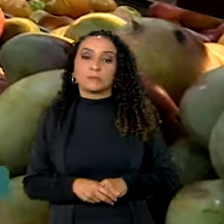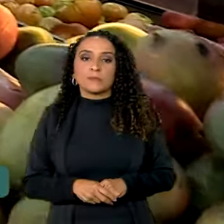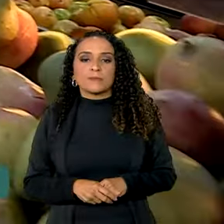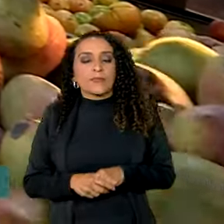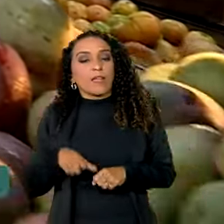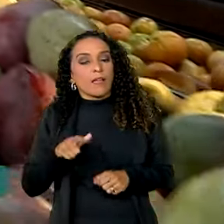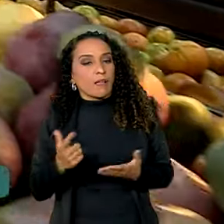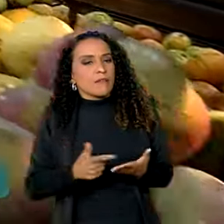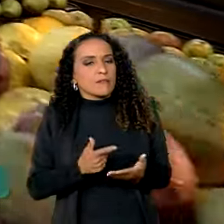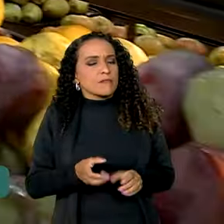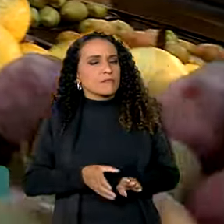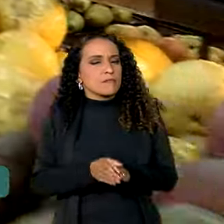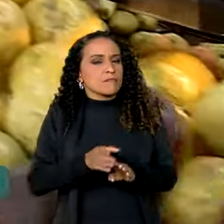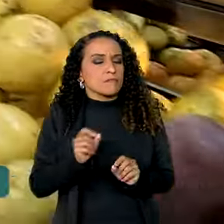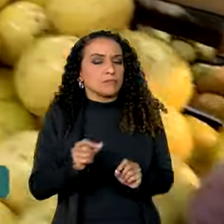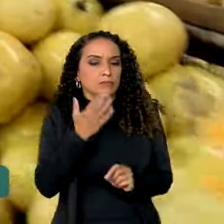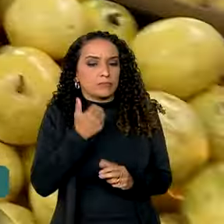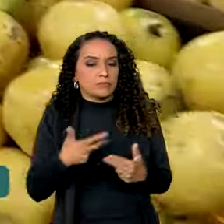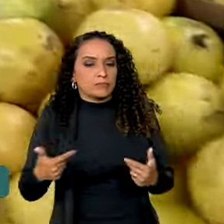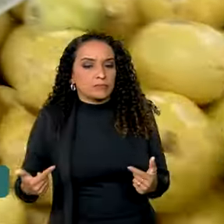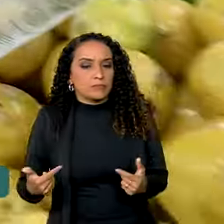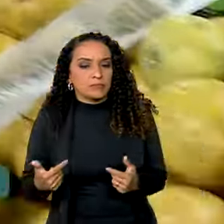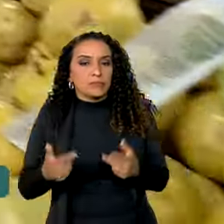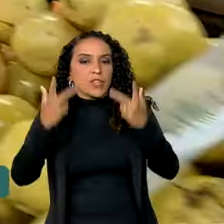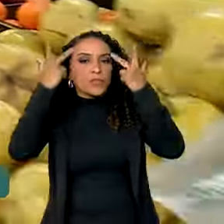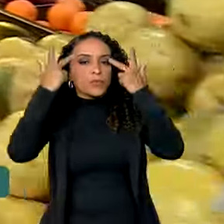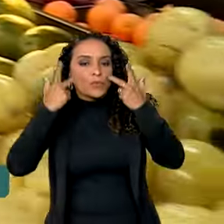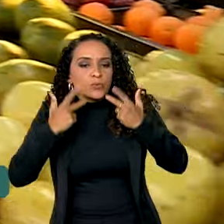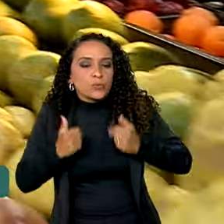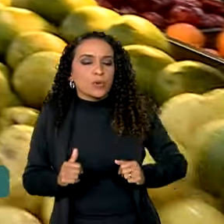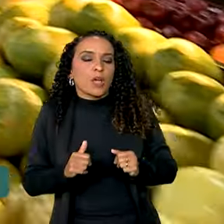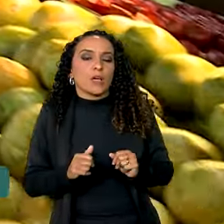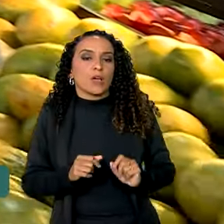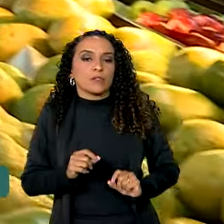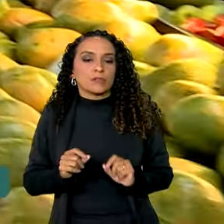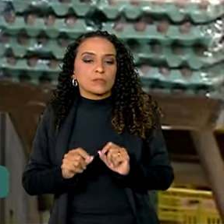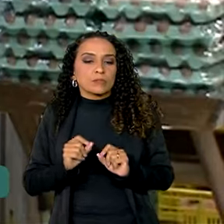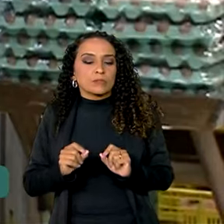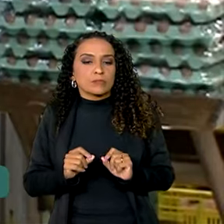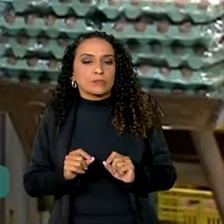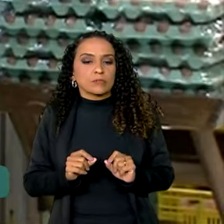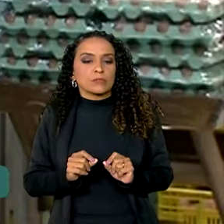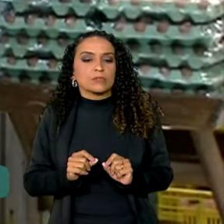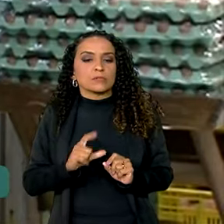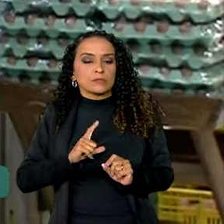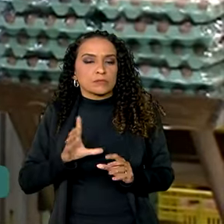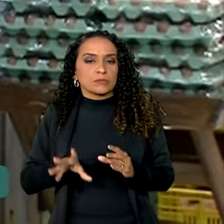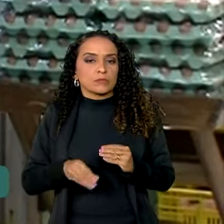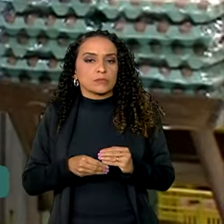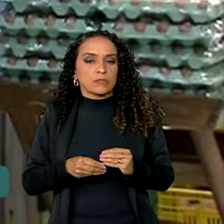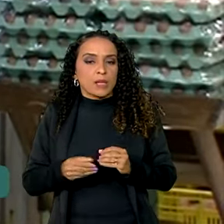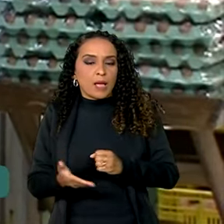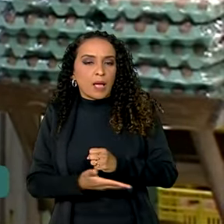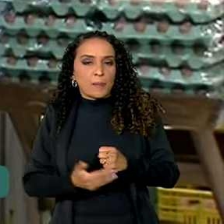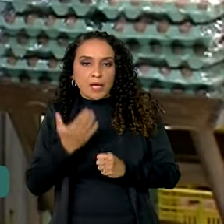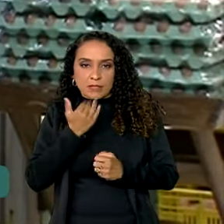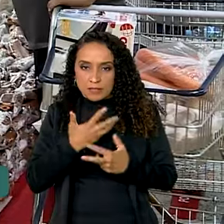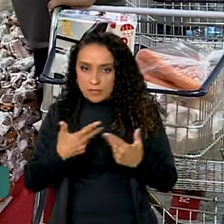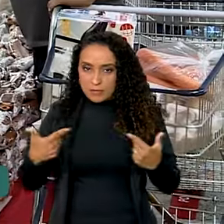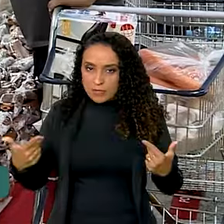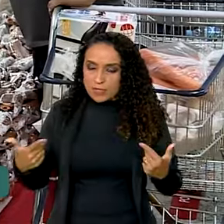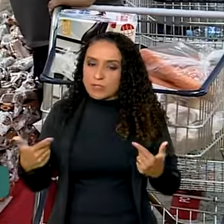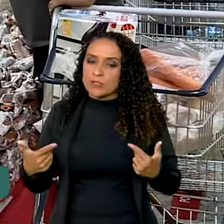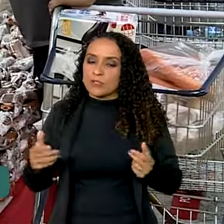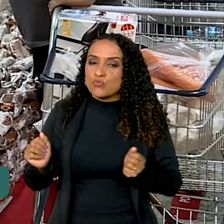Esse guia recomenda que os alimentos in natura ou minimamente processados componham a base da alimentação,